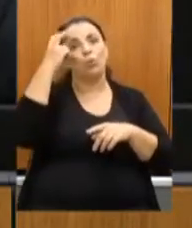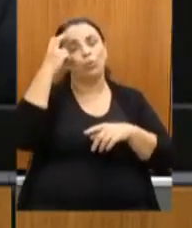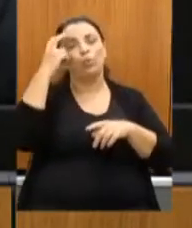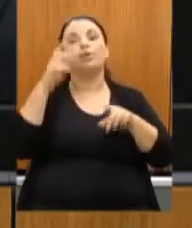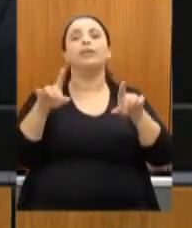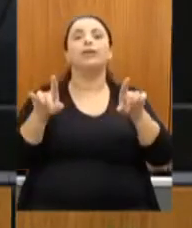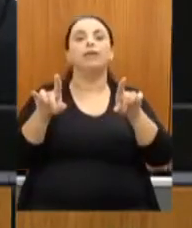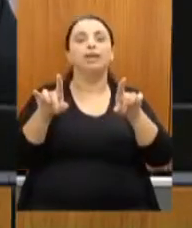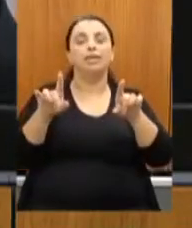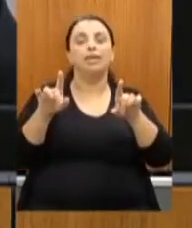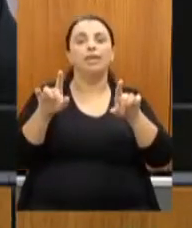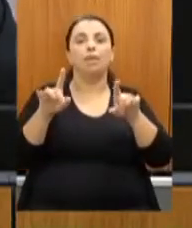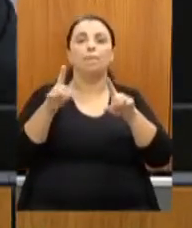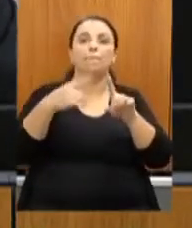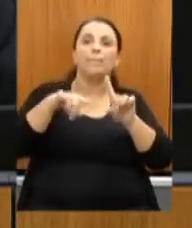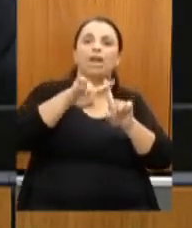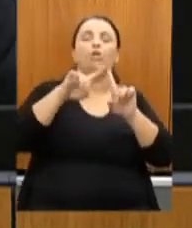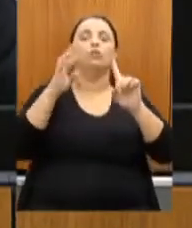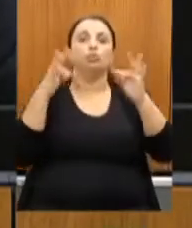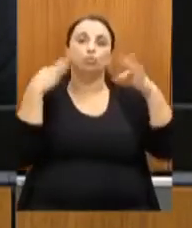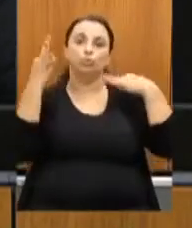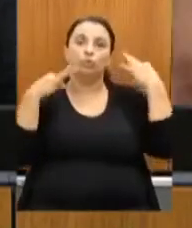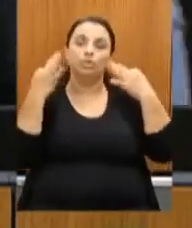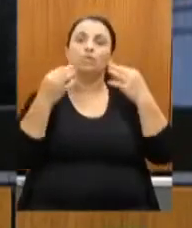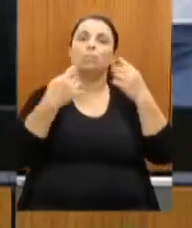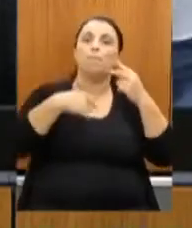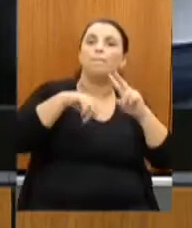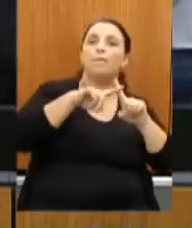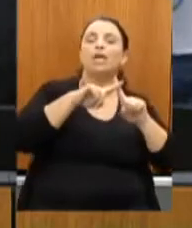também do turismo e da economia criativa.